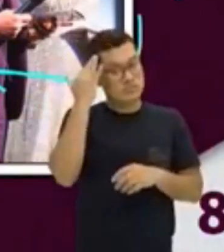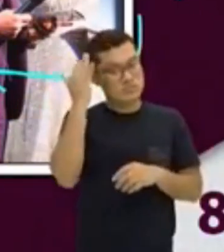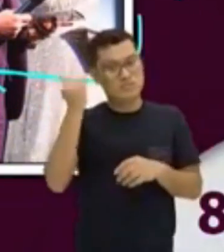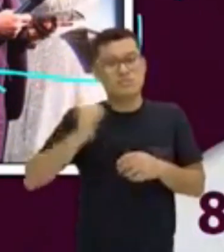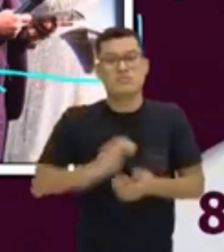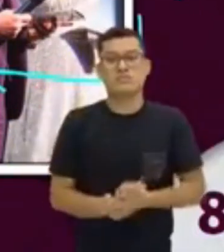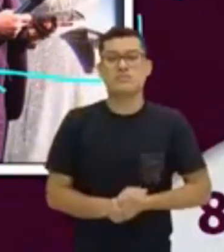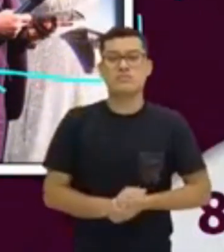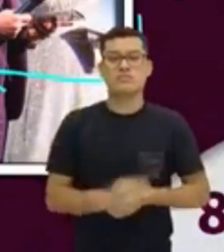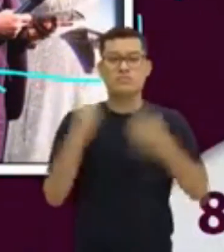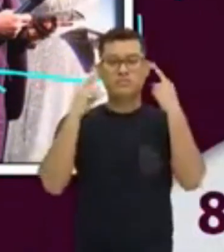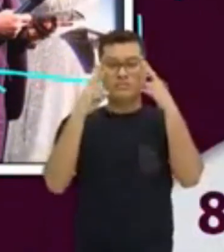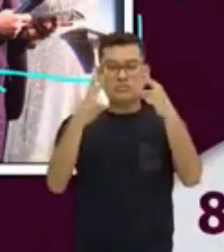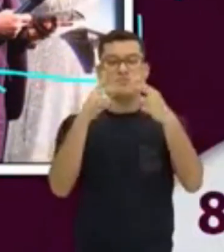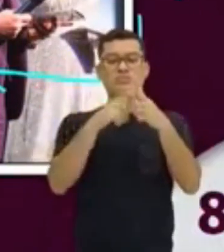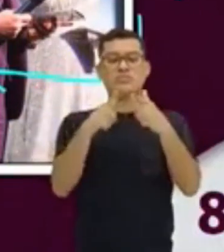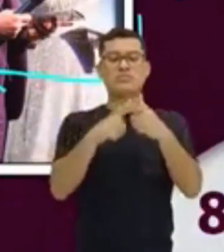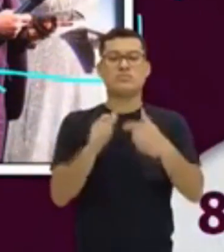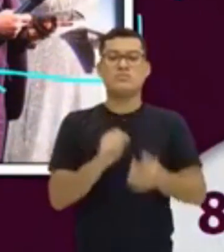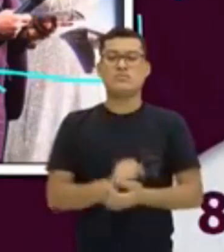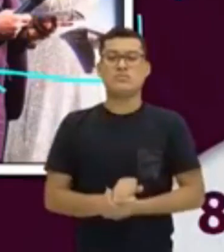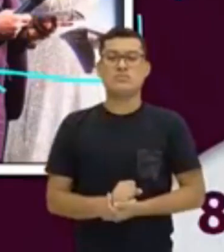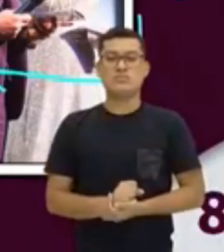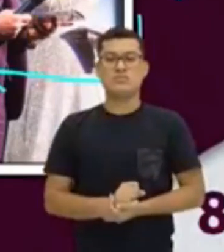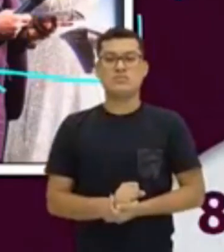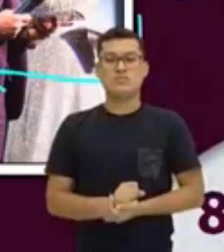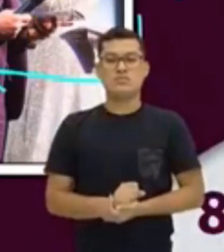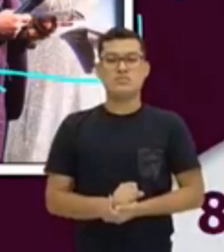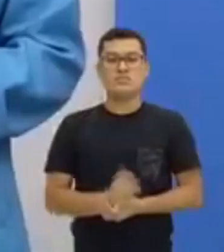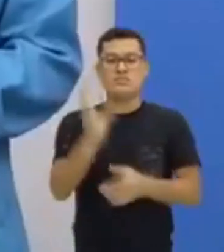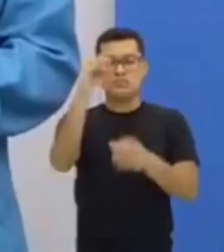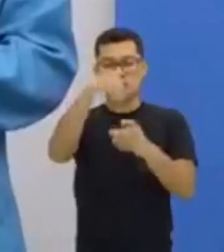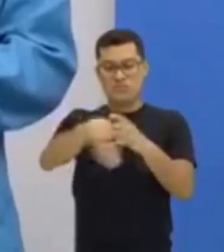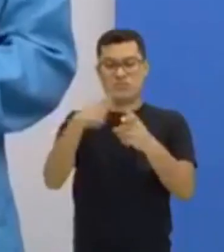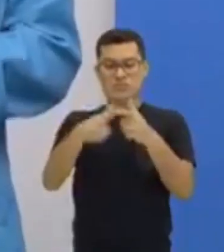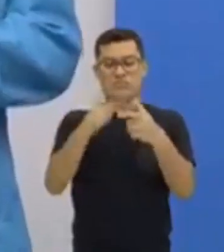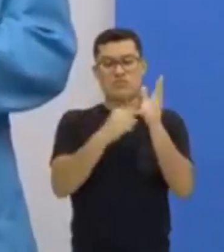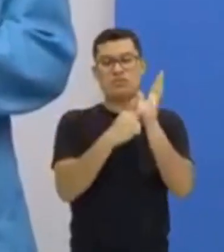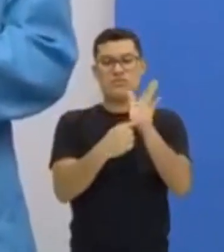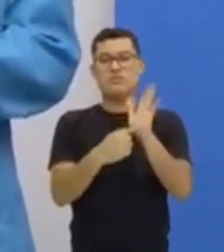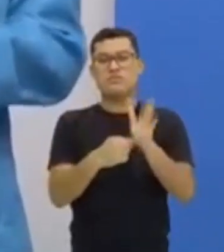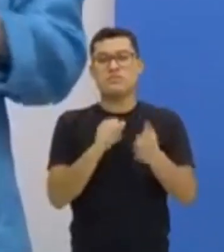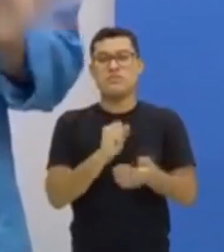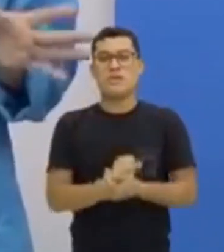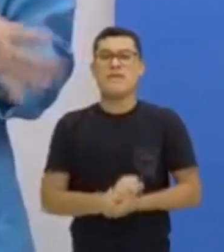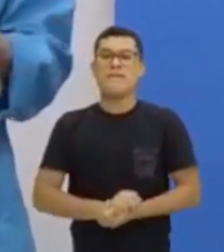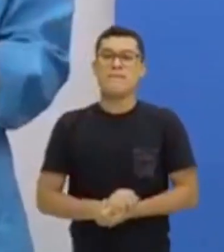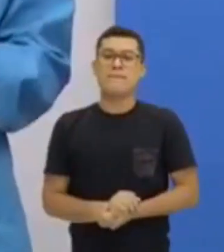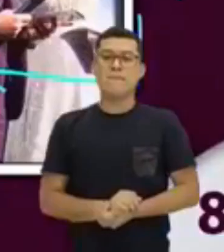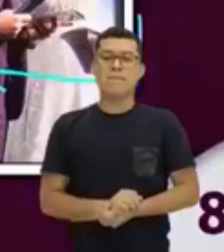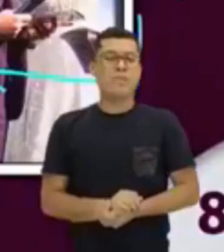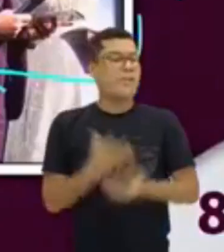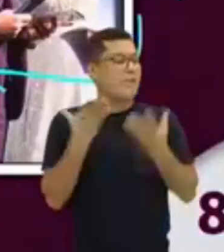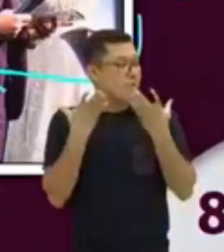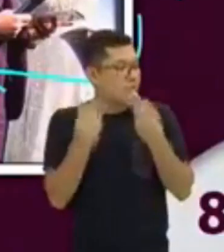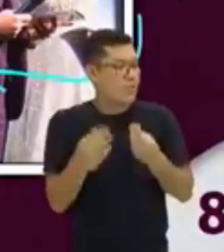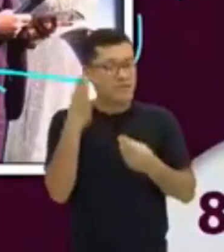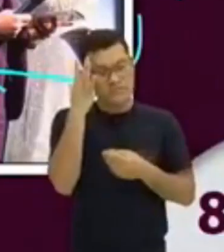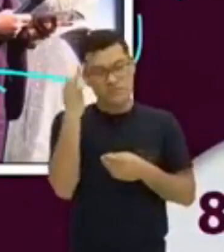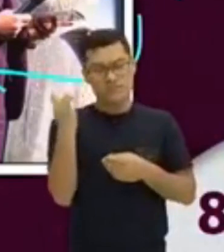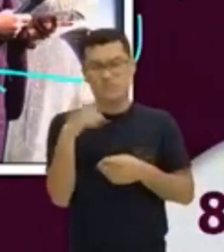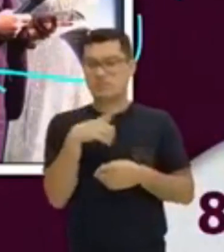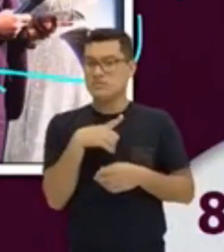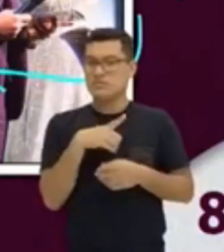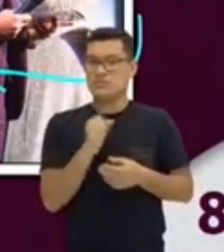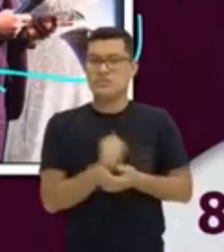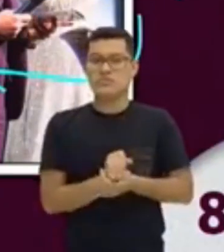Então, a gente vê a situação e que na situação você está apresentando alguém. Diz isso. Então, é muito fácil. Então, a gente tem o